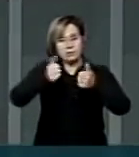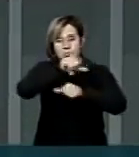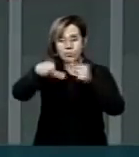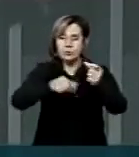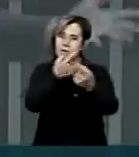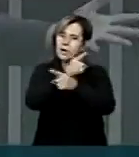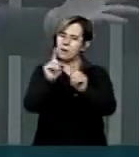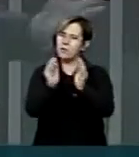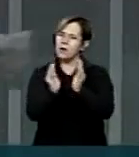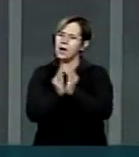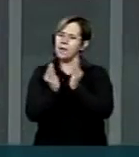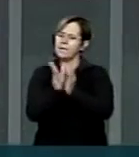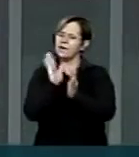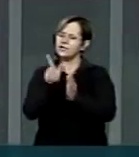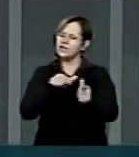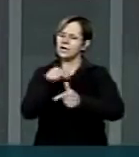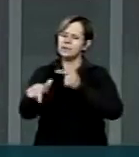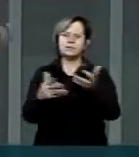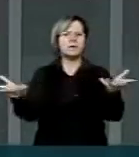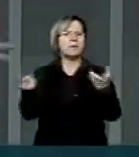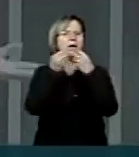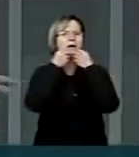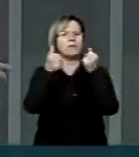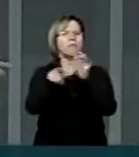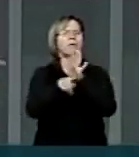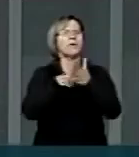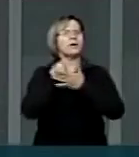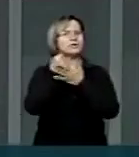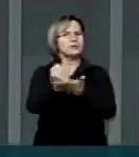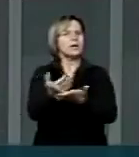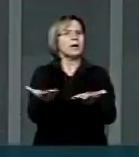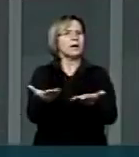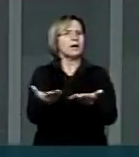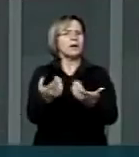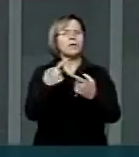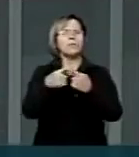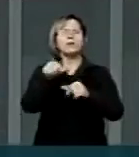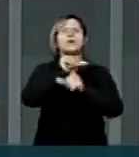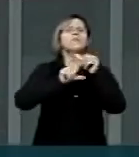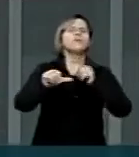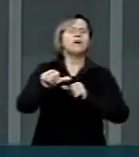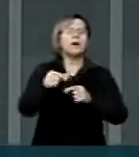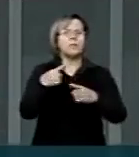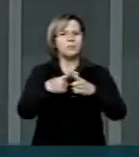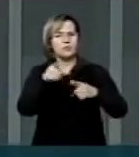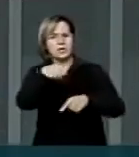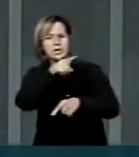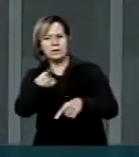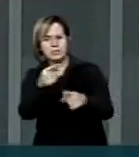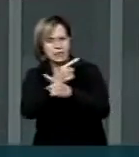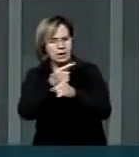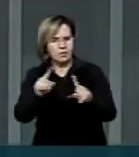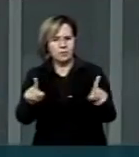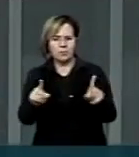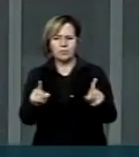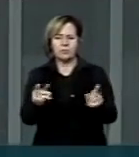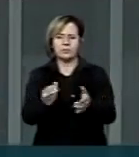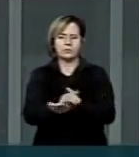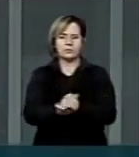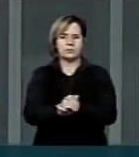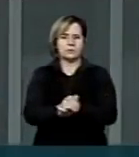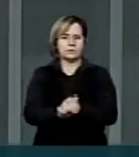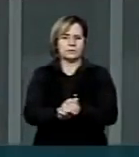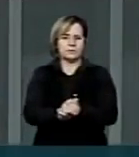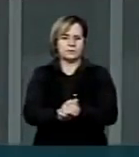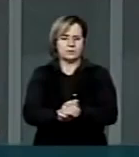esse trabalho extraordinário em favor do excepcional, por que mexer? Por que criar caso? Por que arrumar um bode na sala